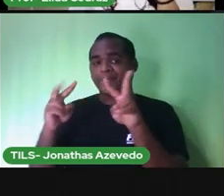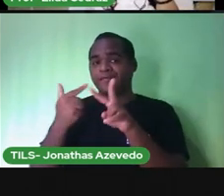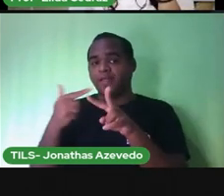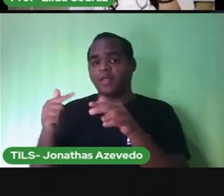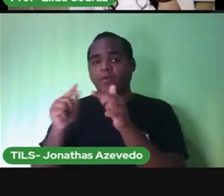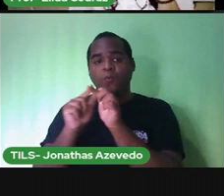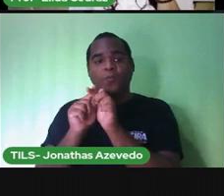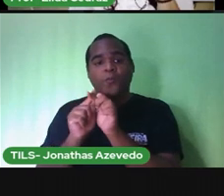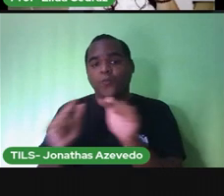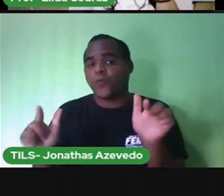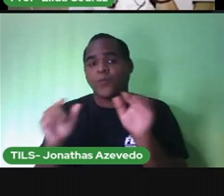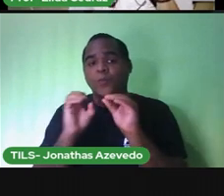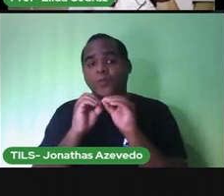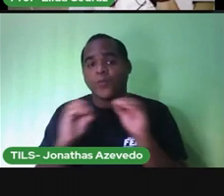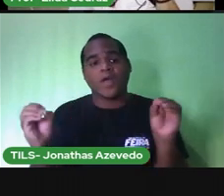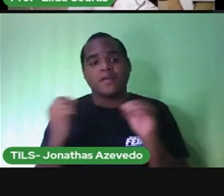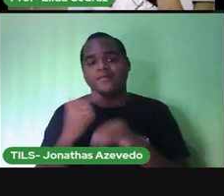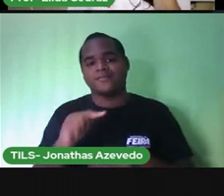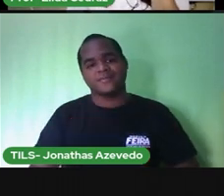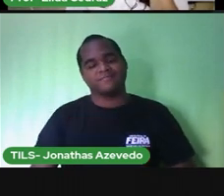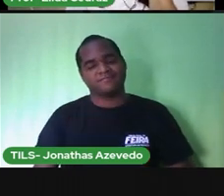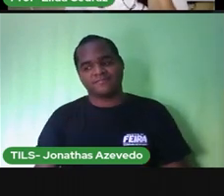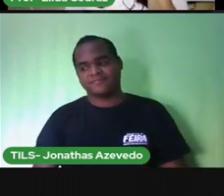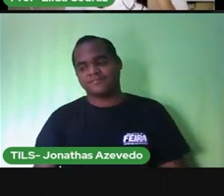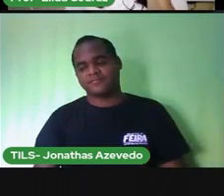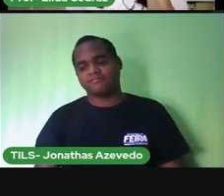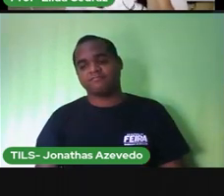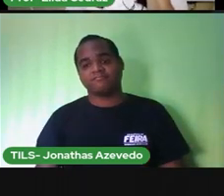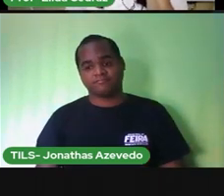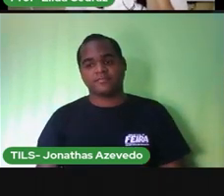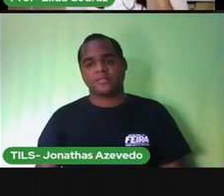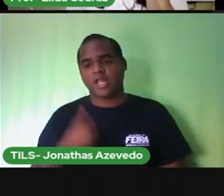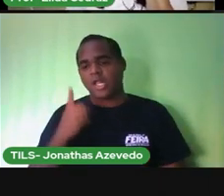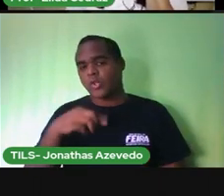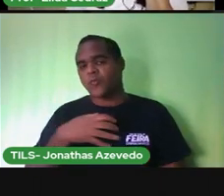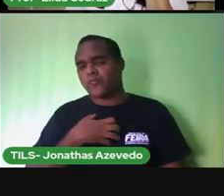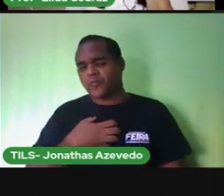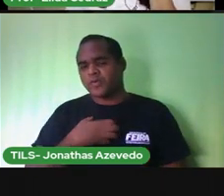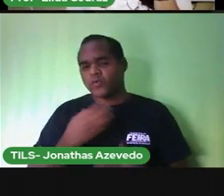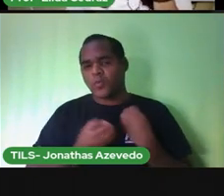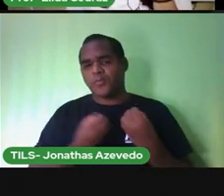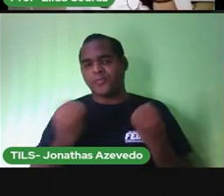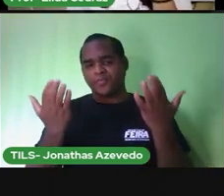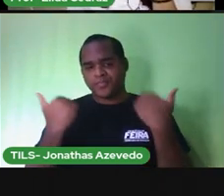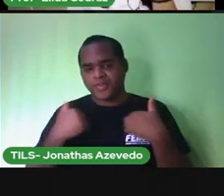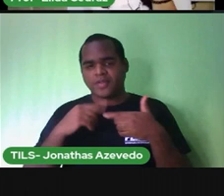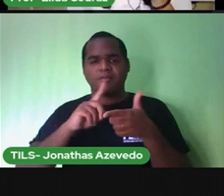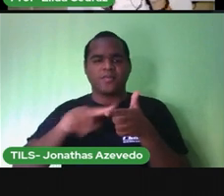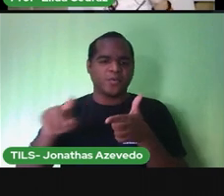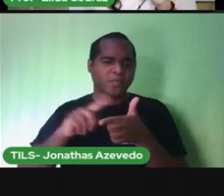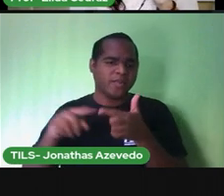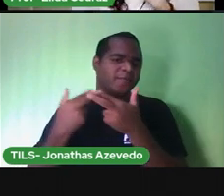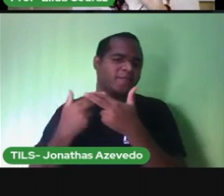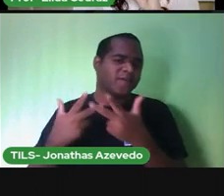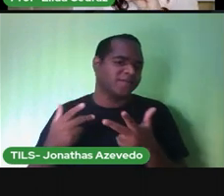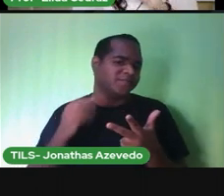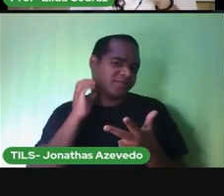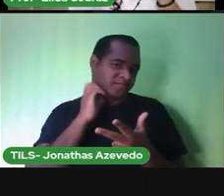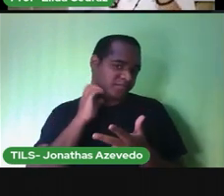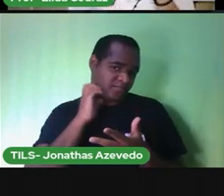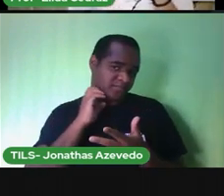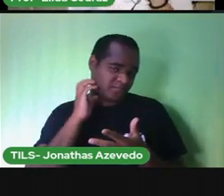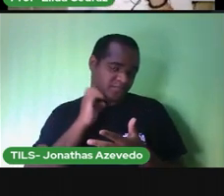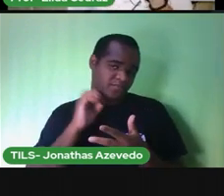pouca, está seca. Então, a gente sente problemas respiratórios no período do inverno. E